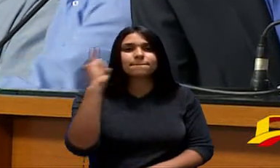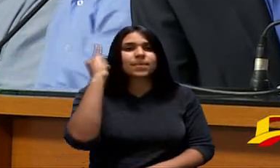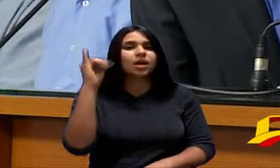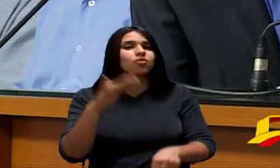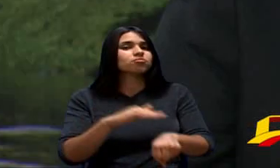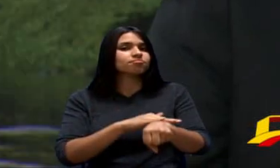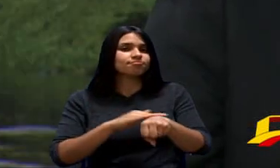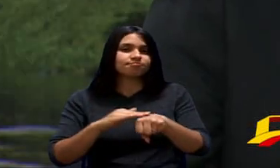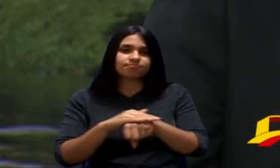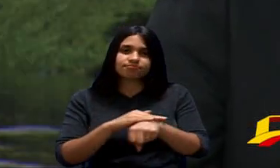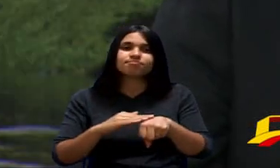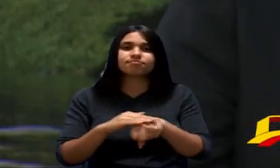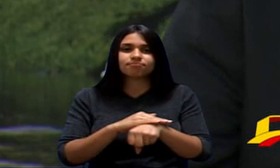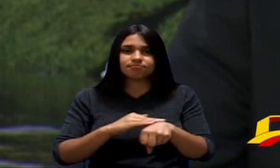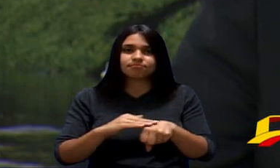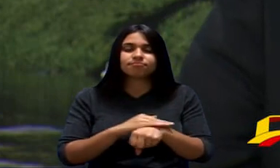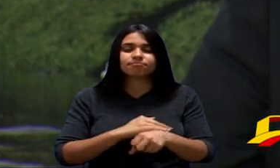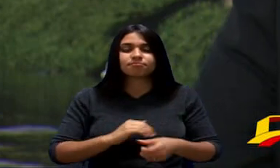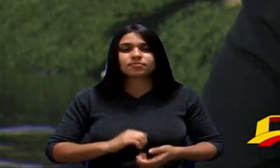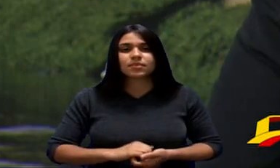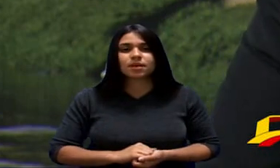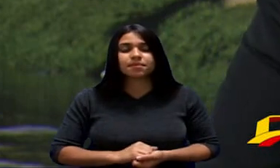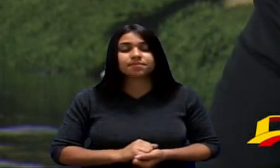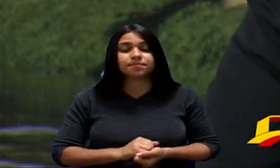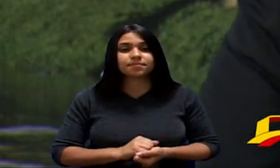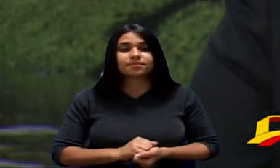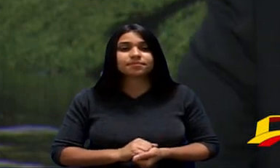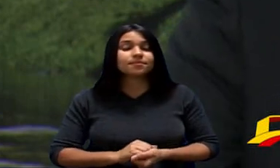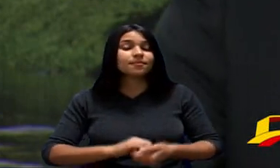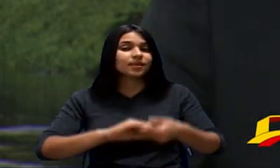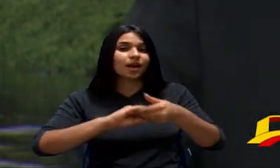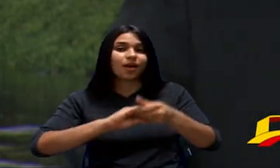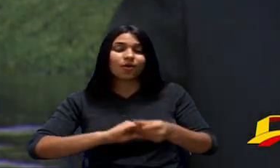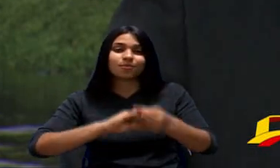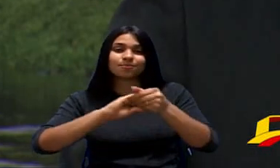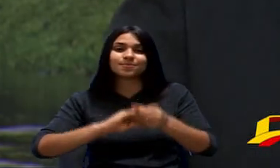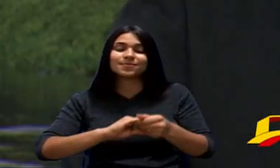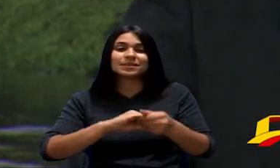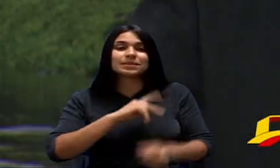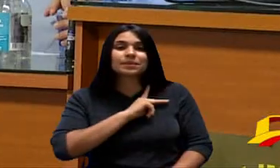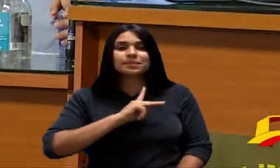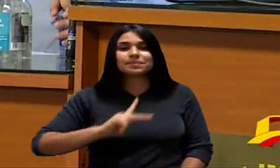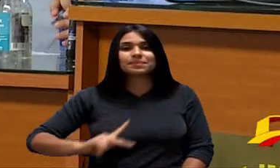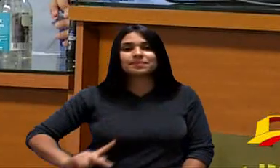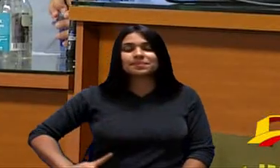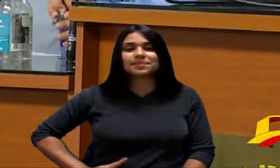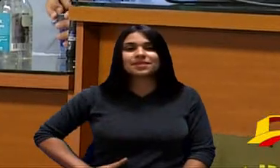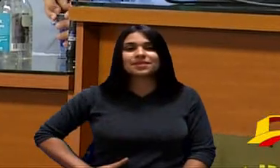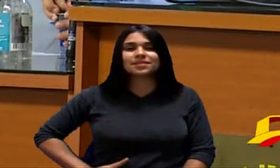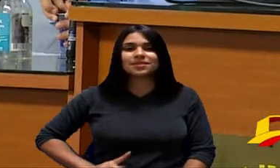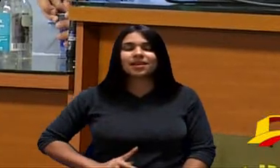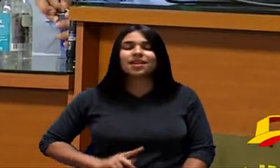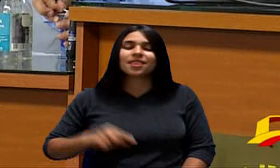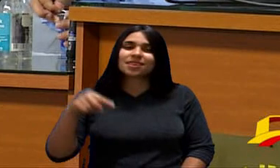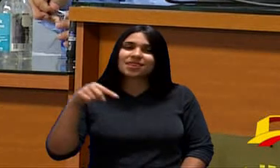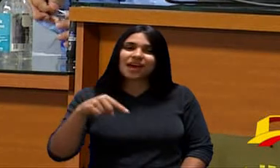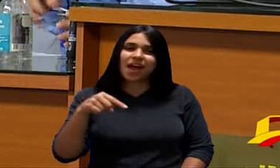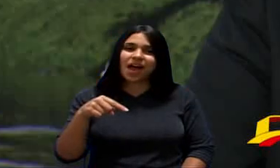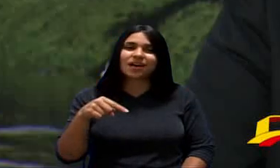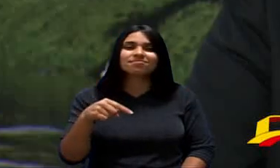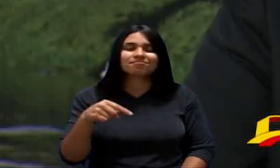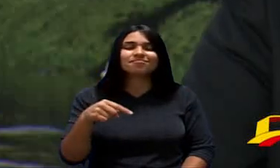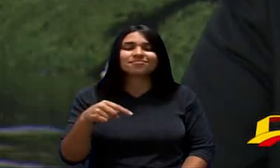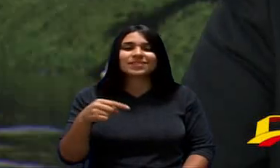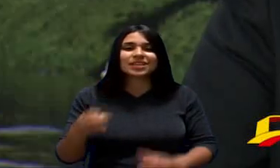Debates Aqui Nessa Casa De Leis Primeiramente Quero Cumprimentar O Presidente Propositor Dessa Sessão